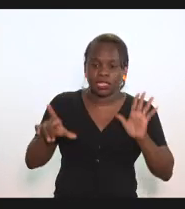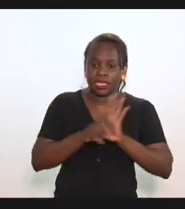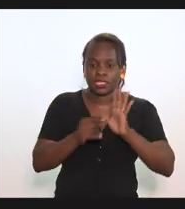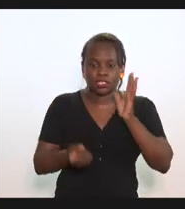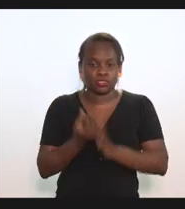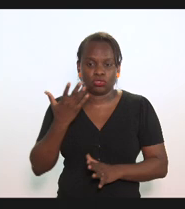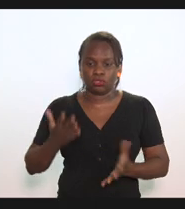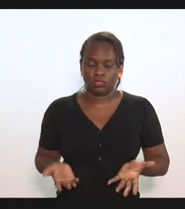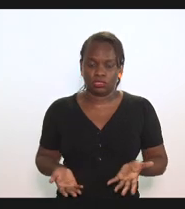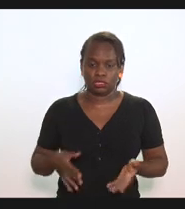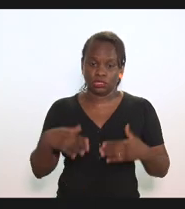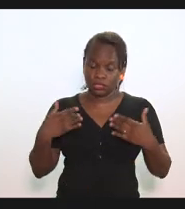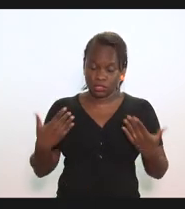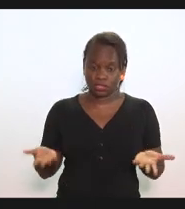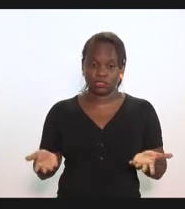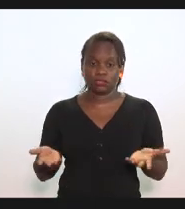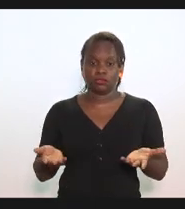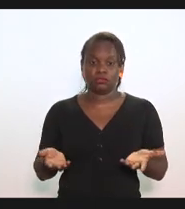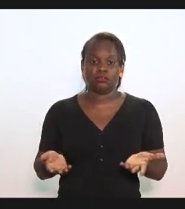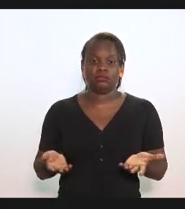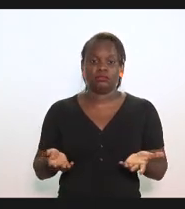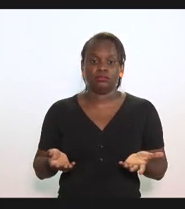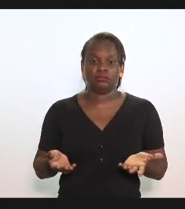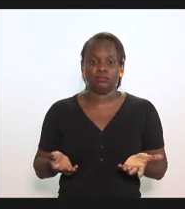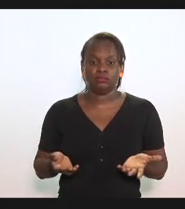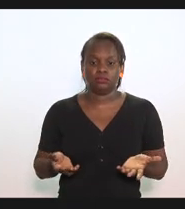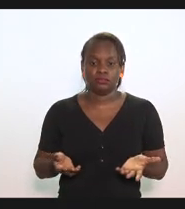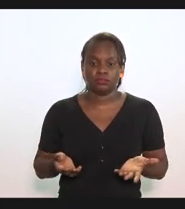então nós por